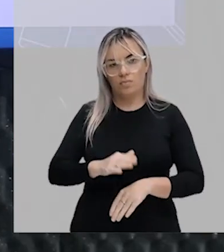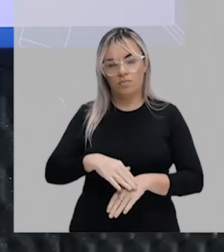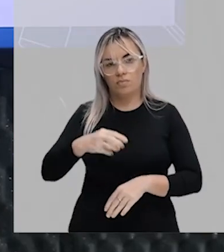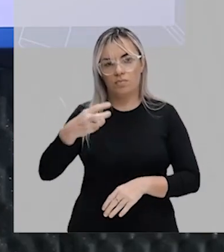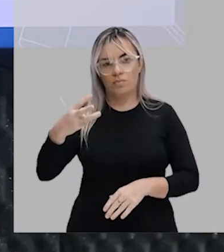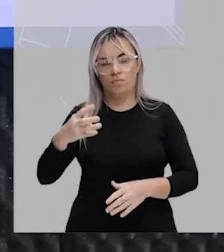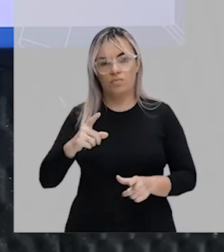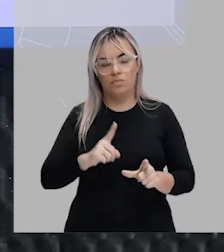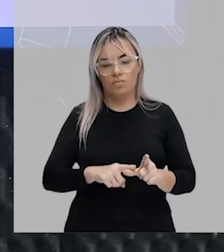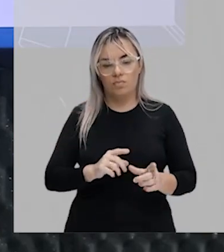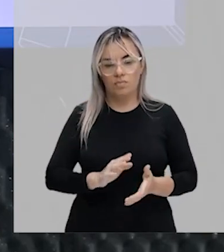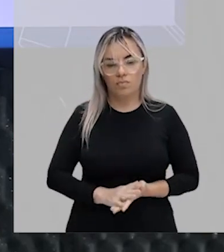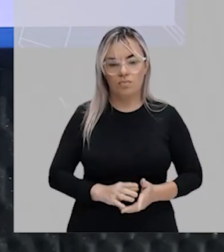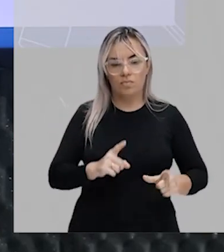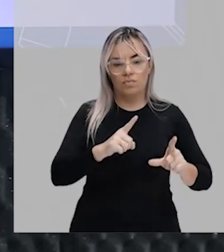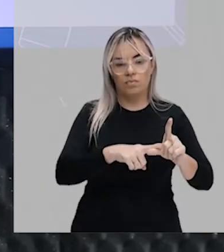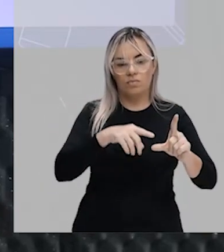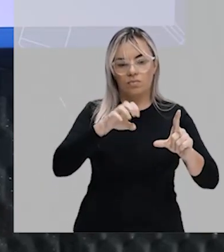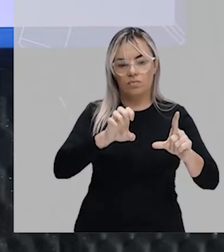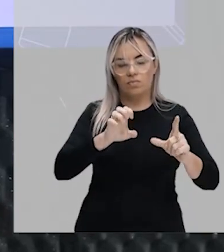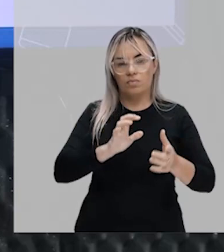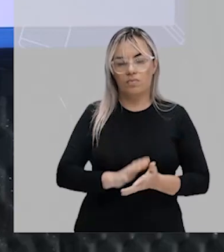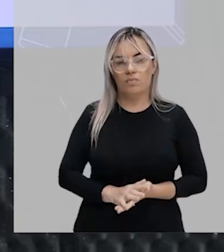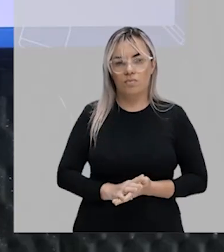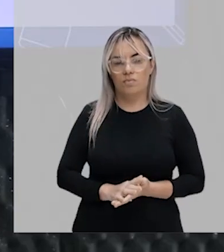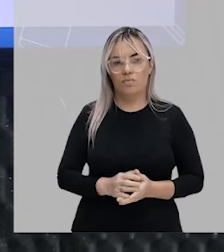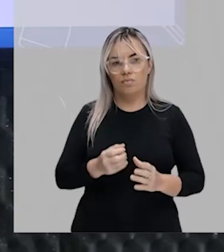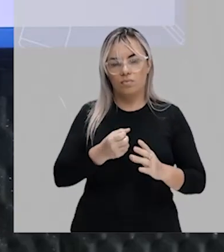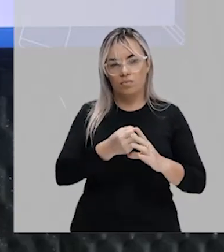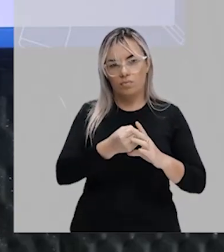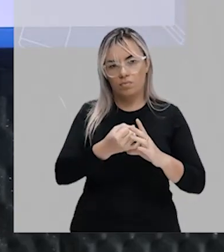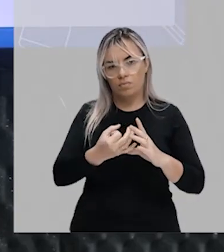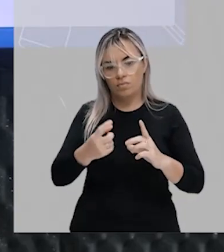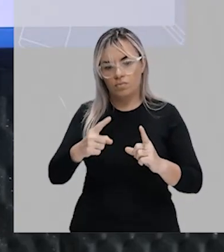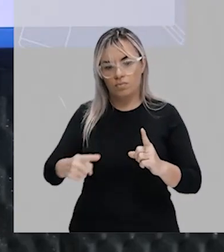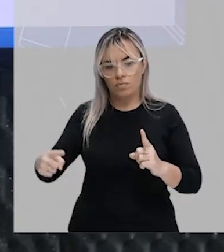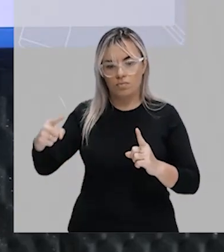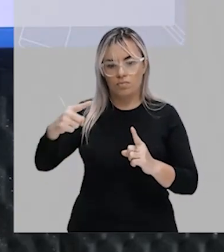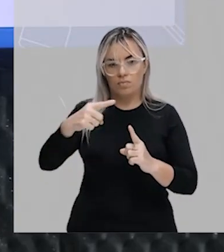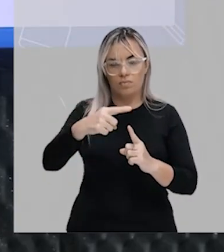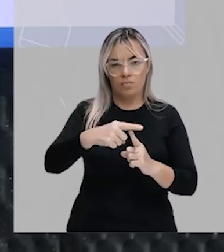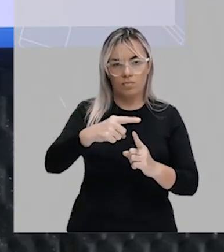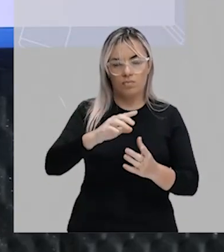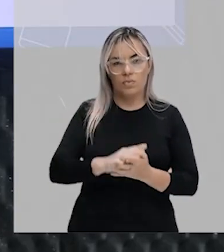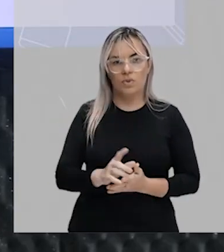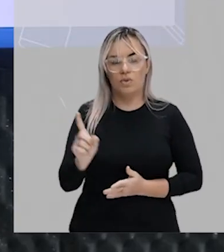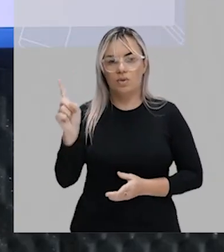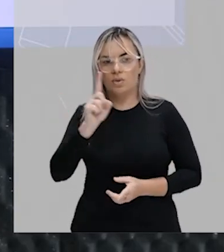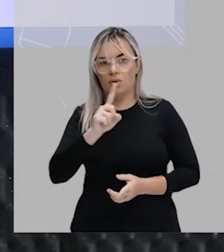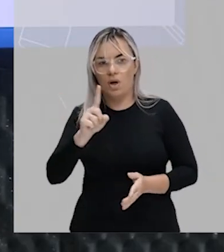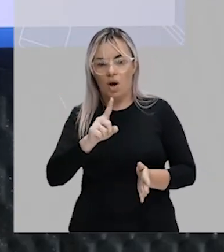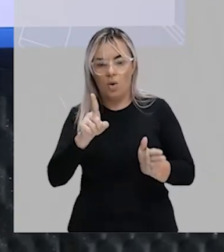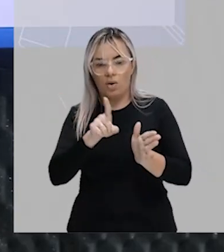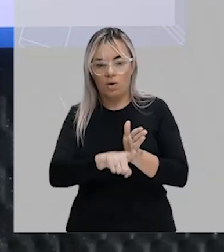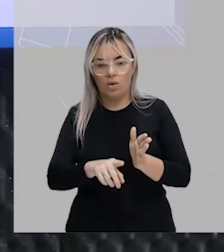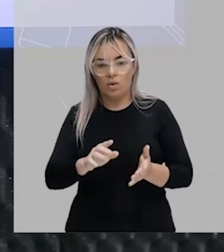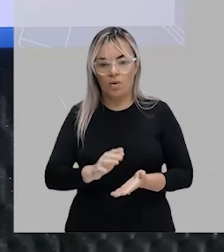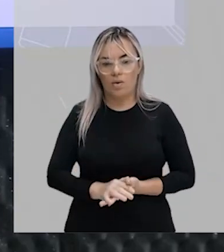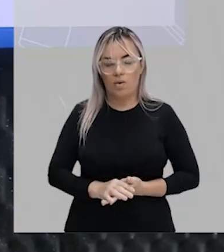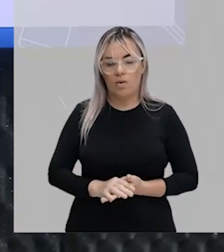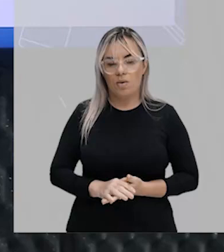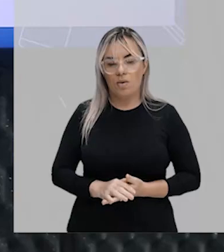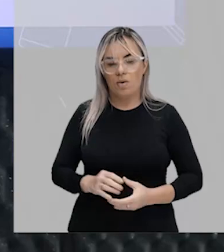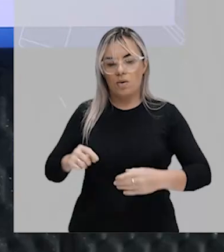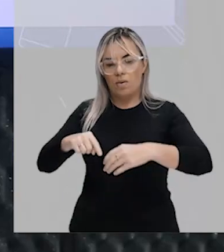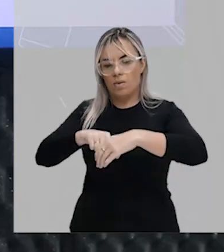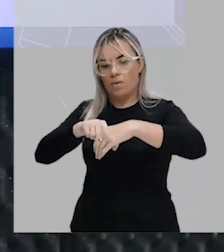Na letra E, Z mais, e aí você já sabe que são os inteiros não negativos, tá? Interseção com